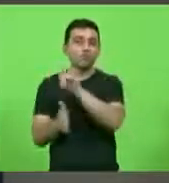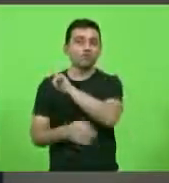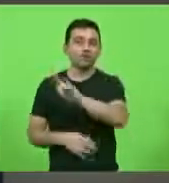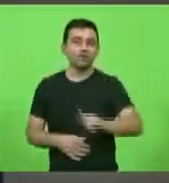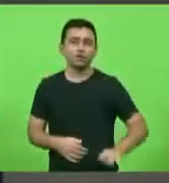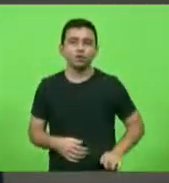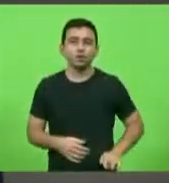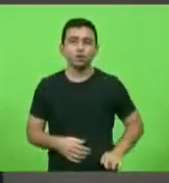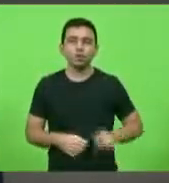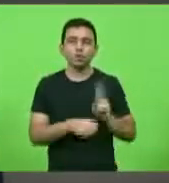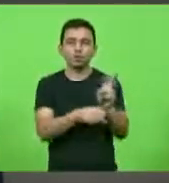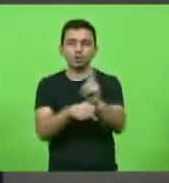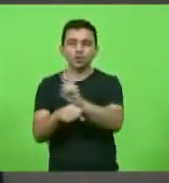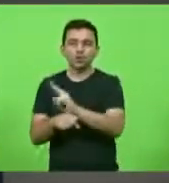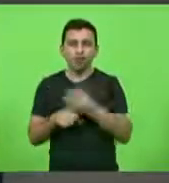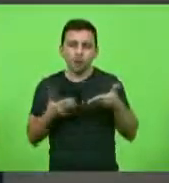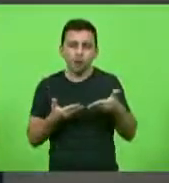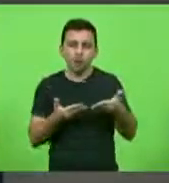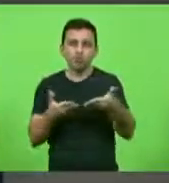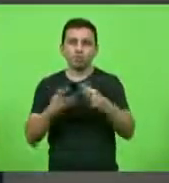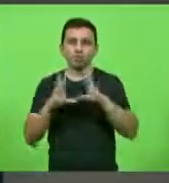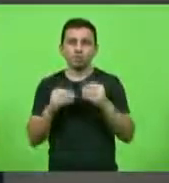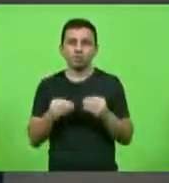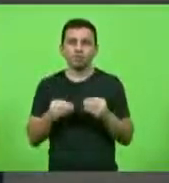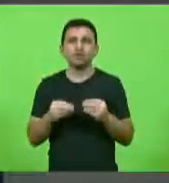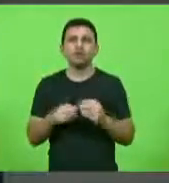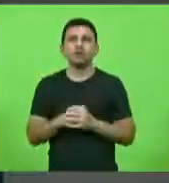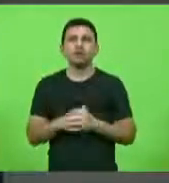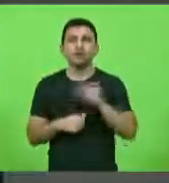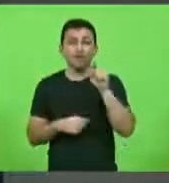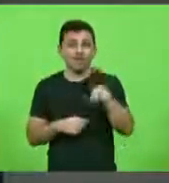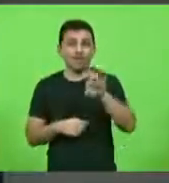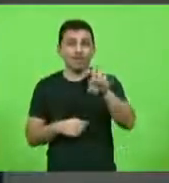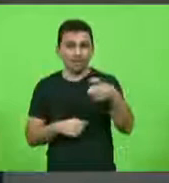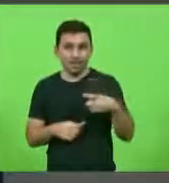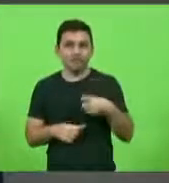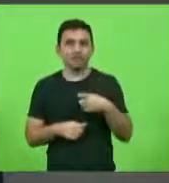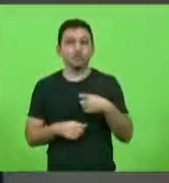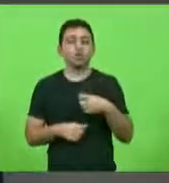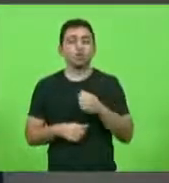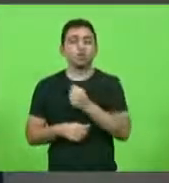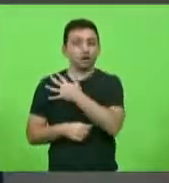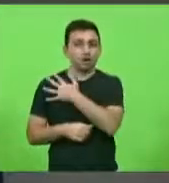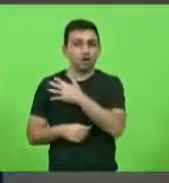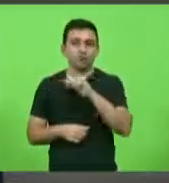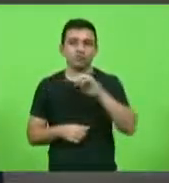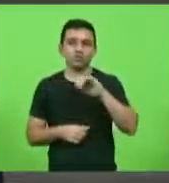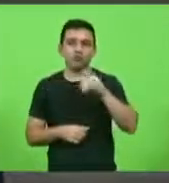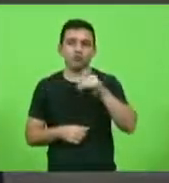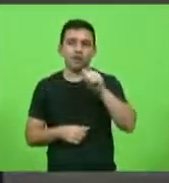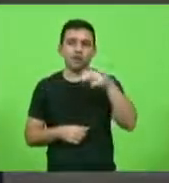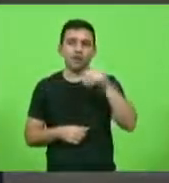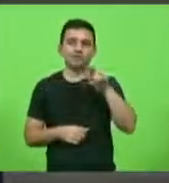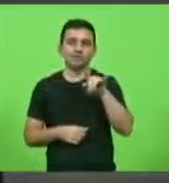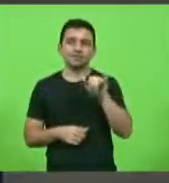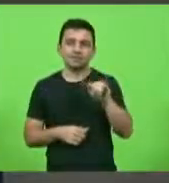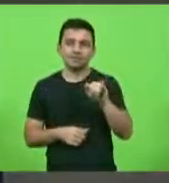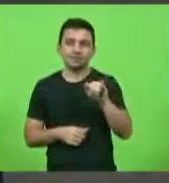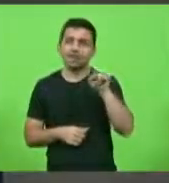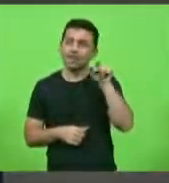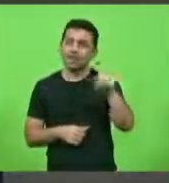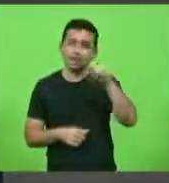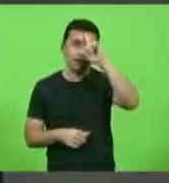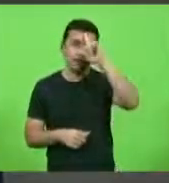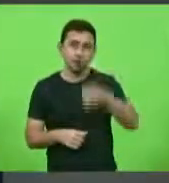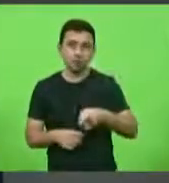coordenar todos os postos dos portos e foi ele o ex-coronel o coronel da reserva Jamaze que mandou por decisão